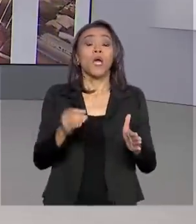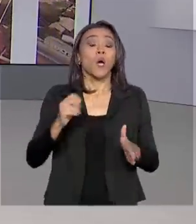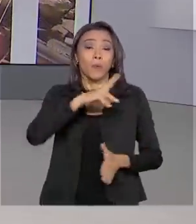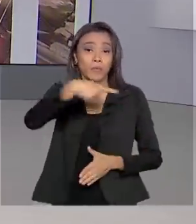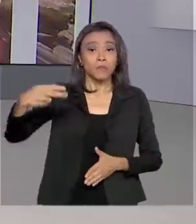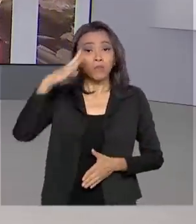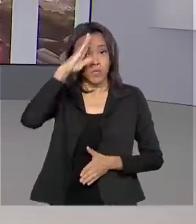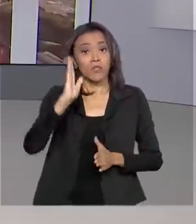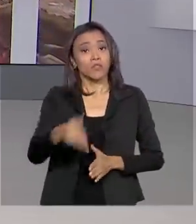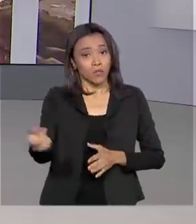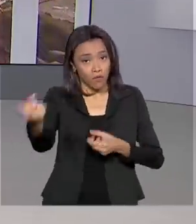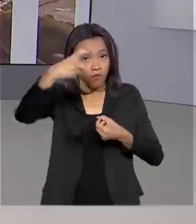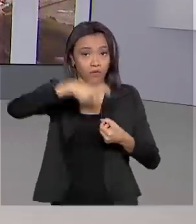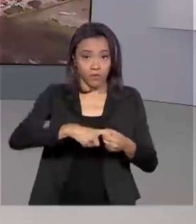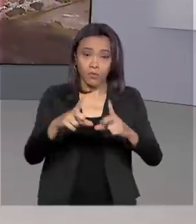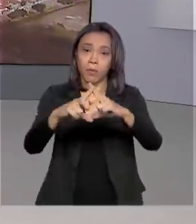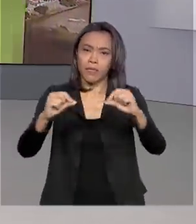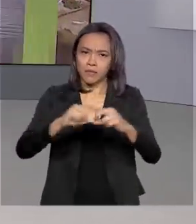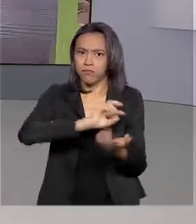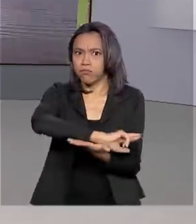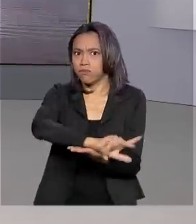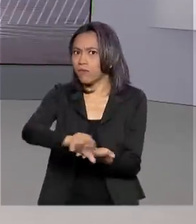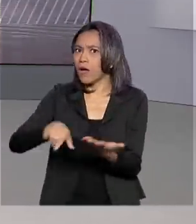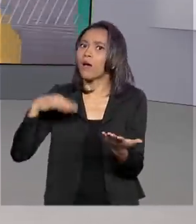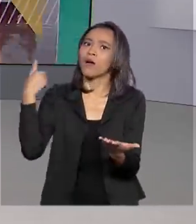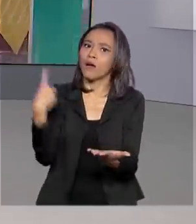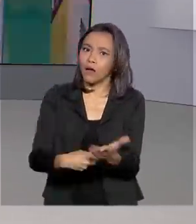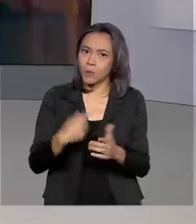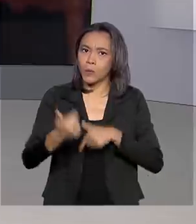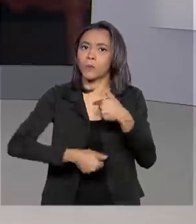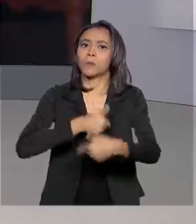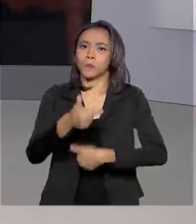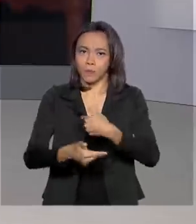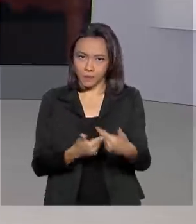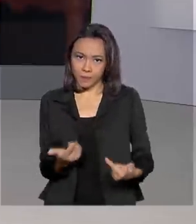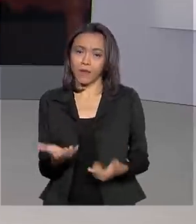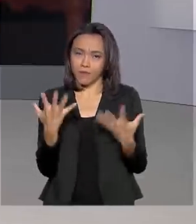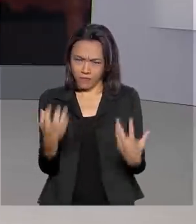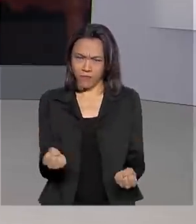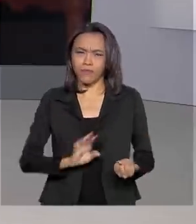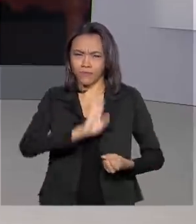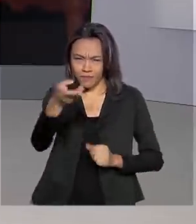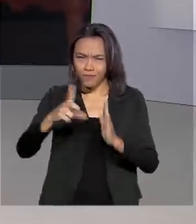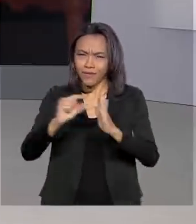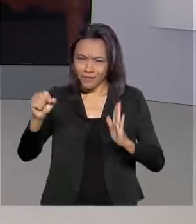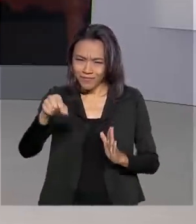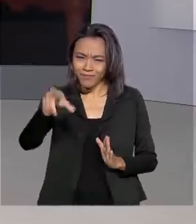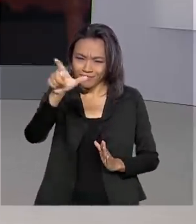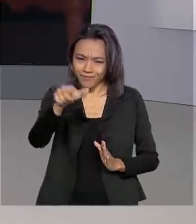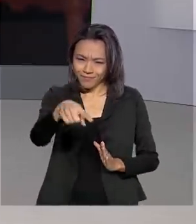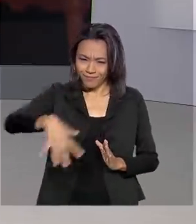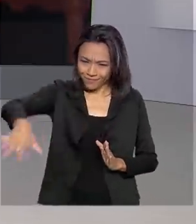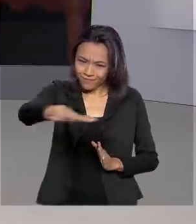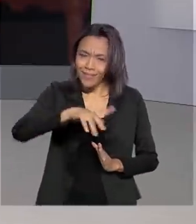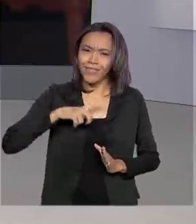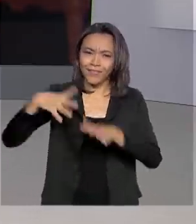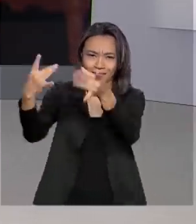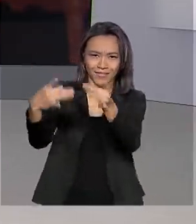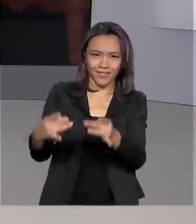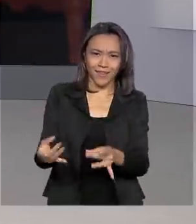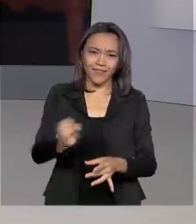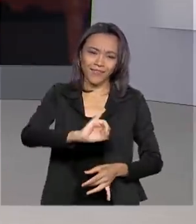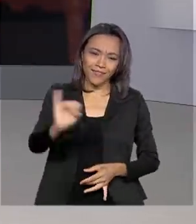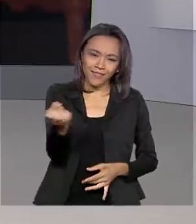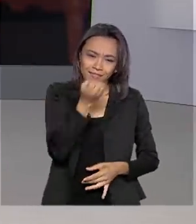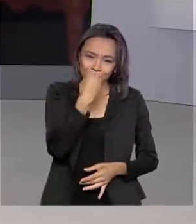volta à Brasília com vários compromissos nesta segunda-feira. Vamos então ao Palácio do Planalto. Selma Dias está lá e tem os detalhes para a gente. Oi,